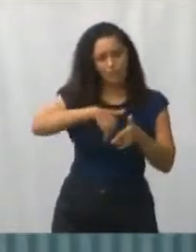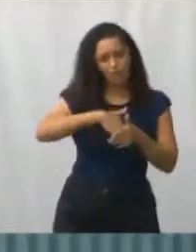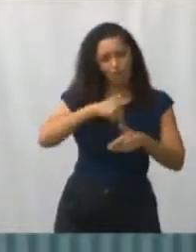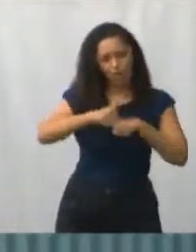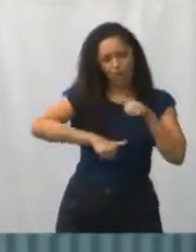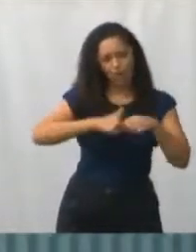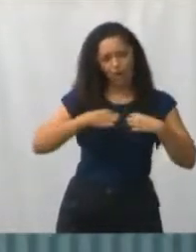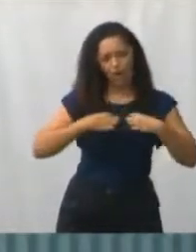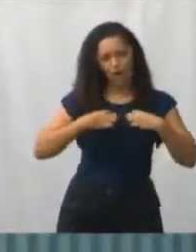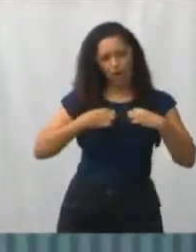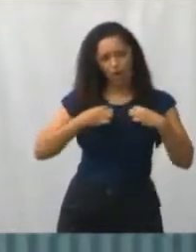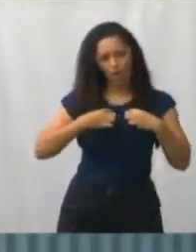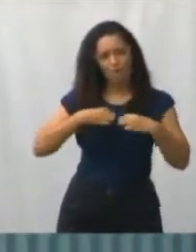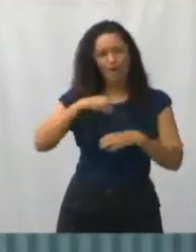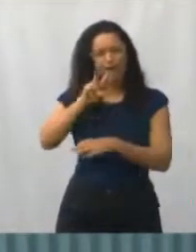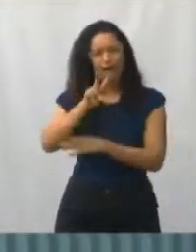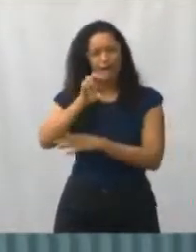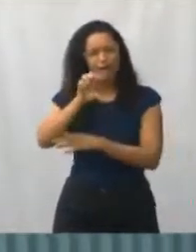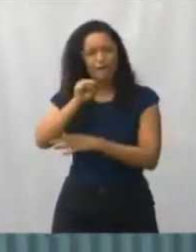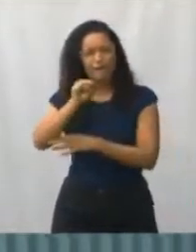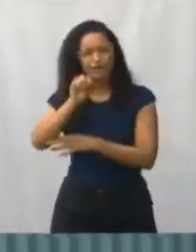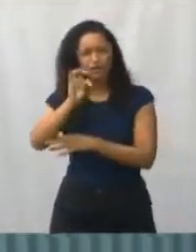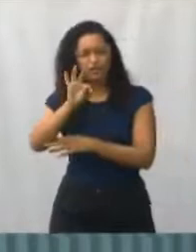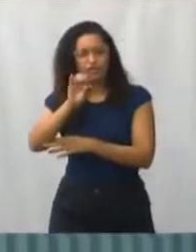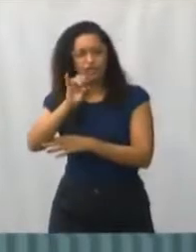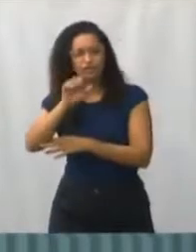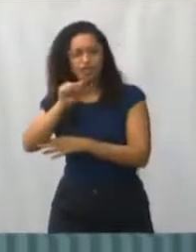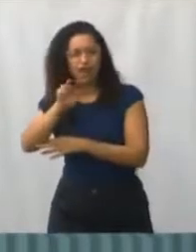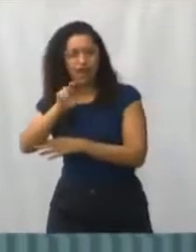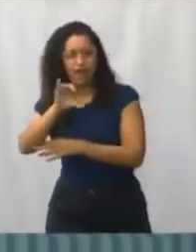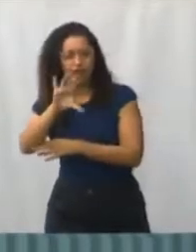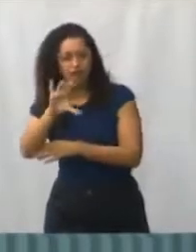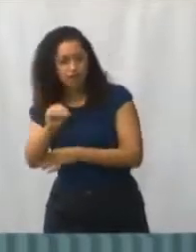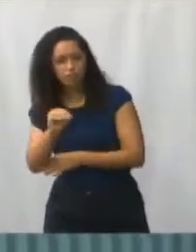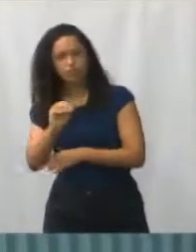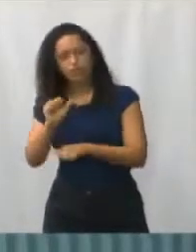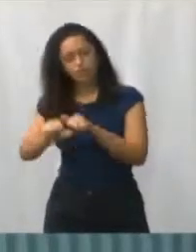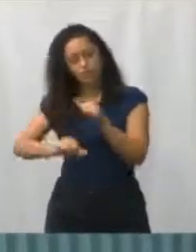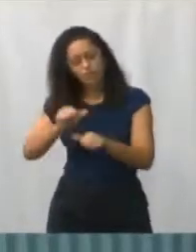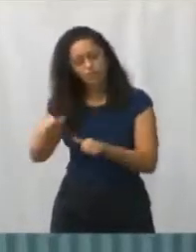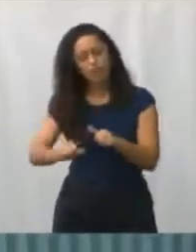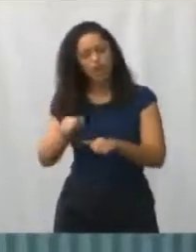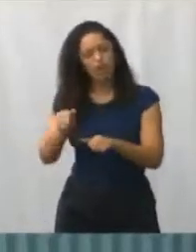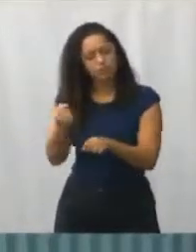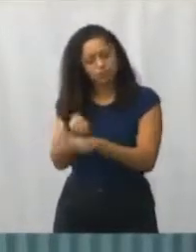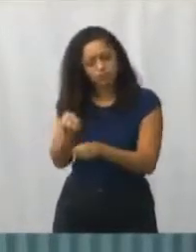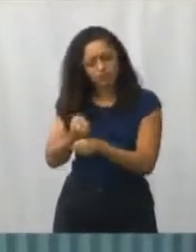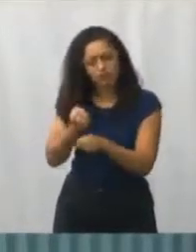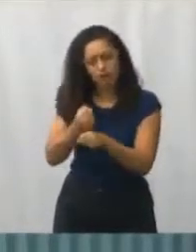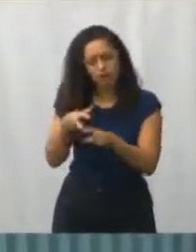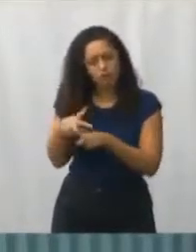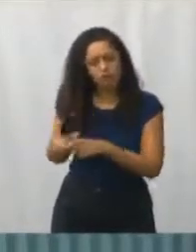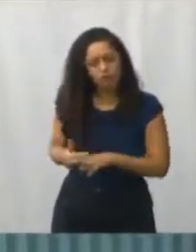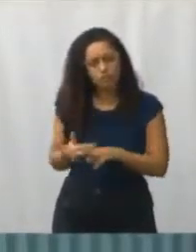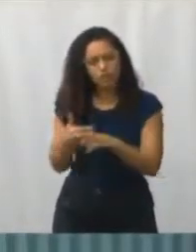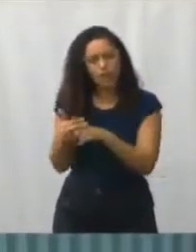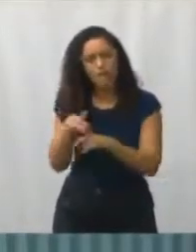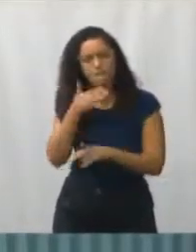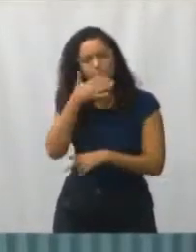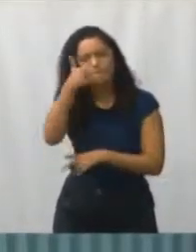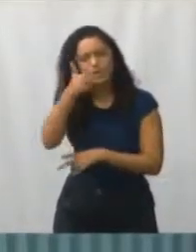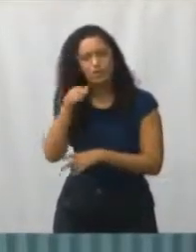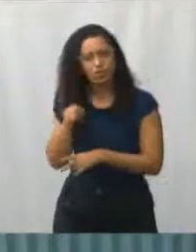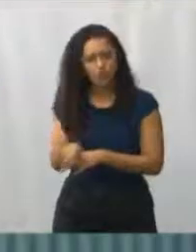Como é uma área pequena, servirá para os banheiros do pessoal, os expositores que